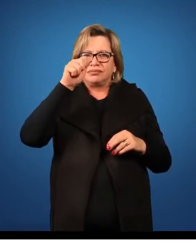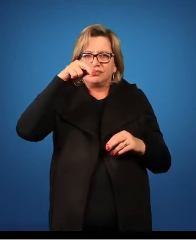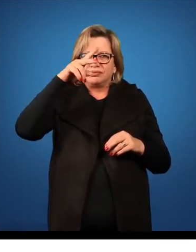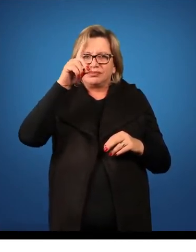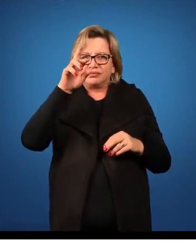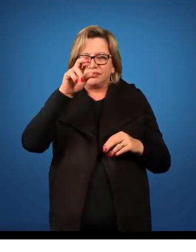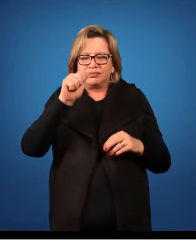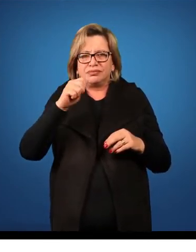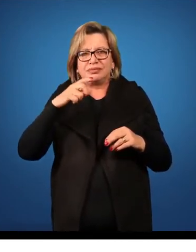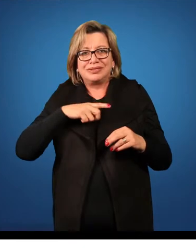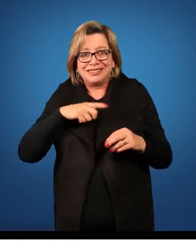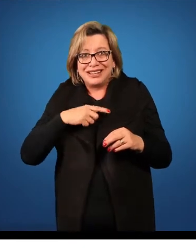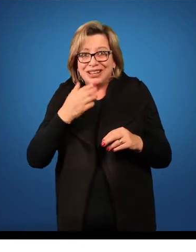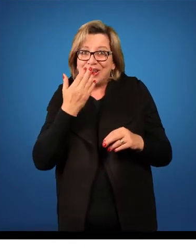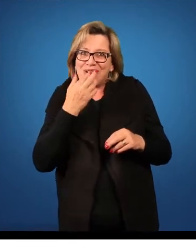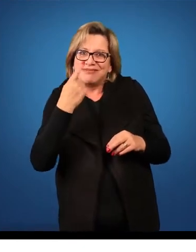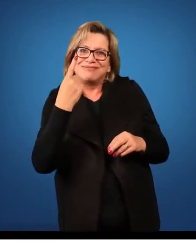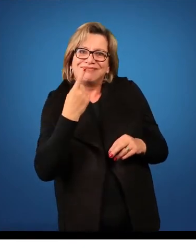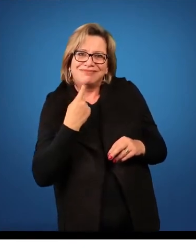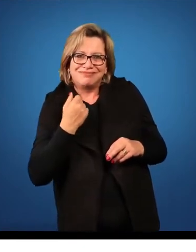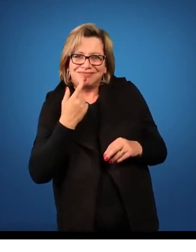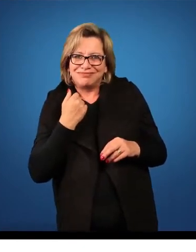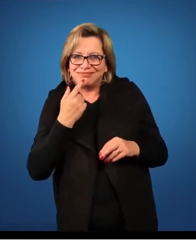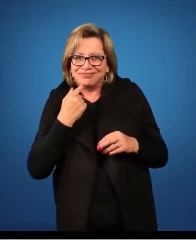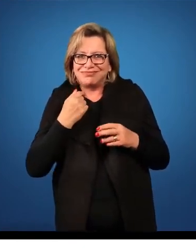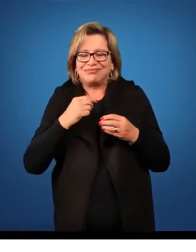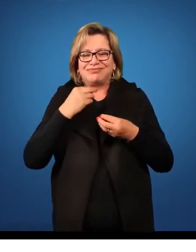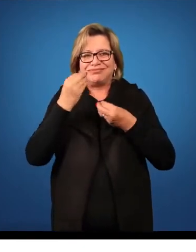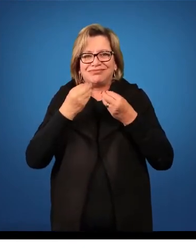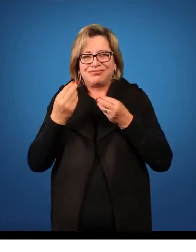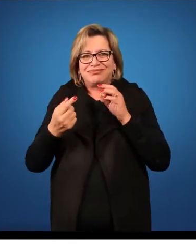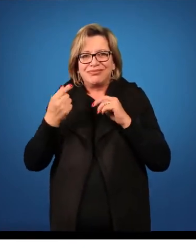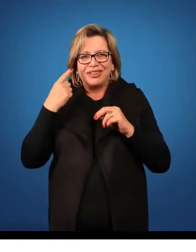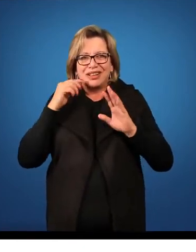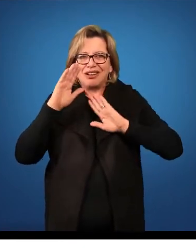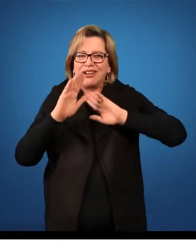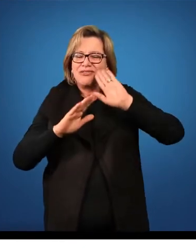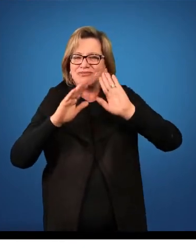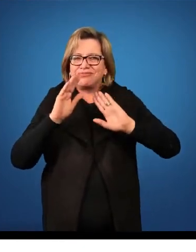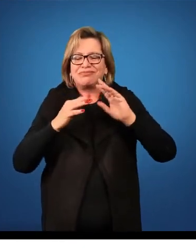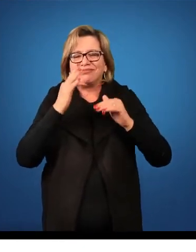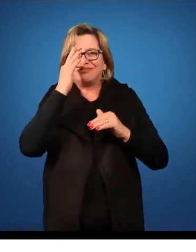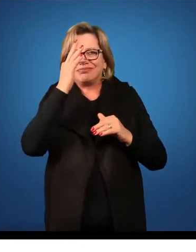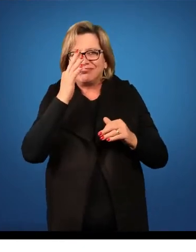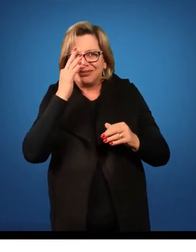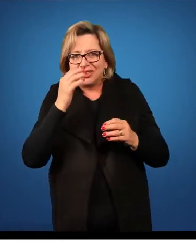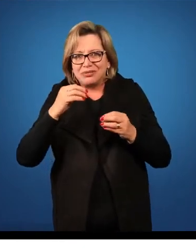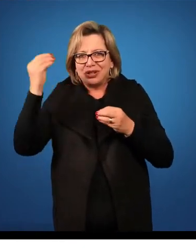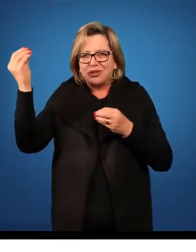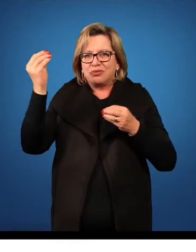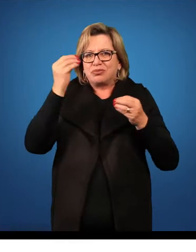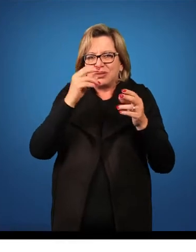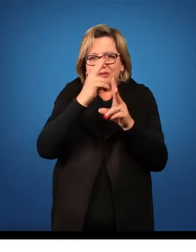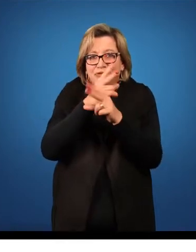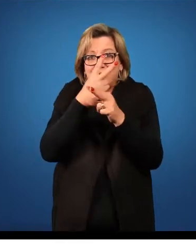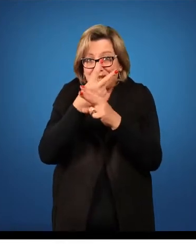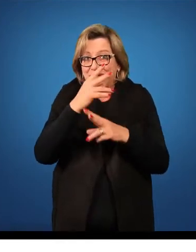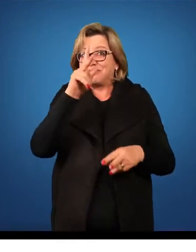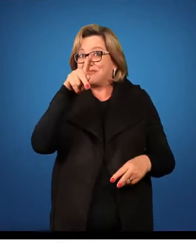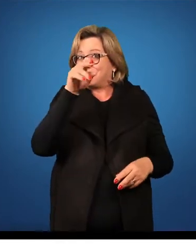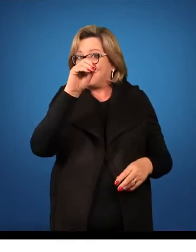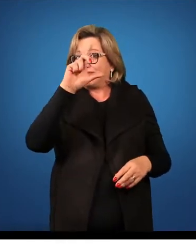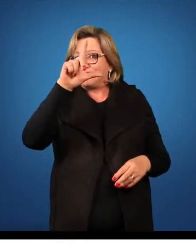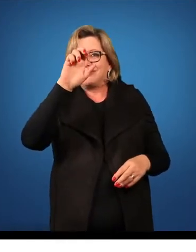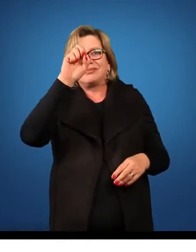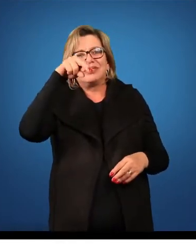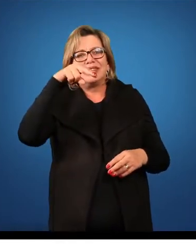os filetes vermelhos. Depois dessa exposição, algumas espécies podem ser polinizadas pelo vento ou a